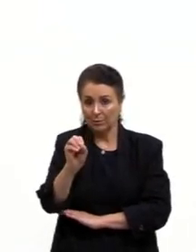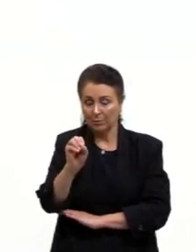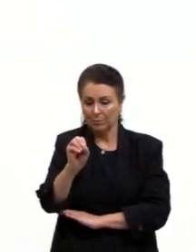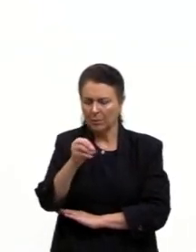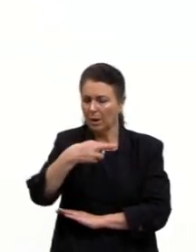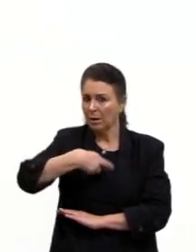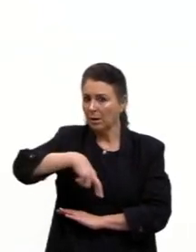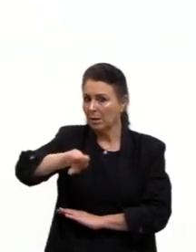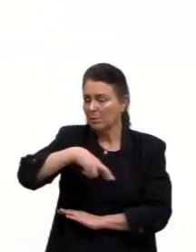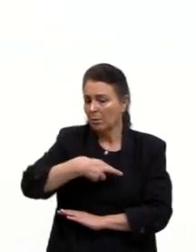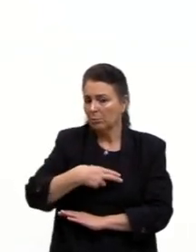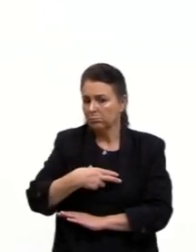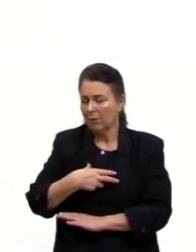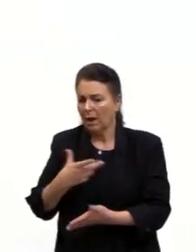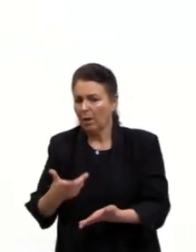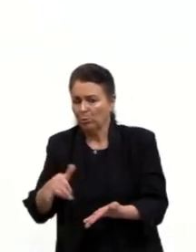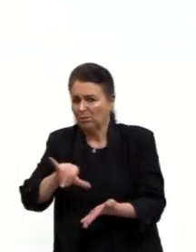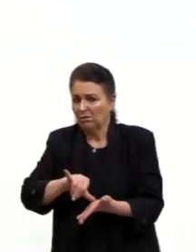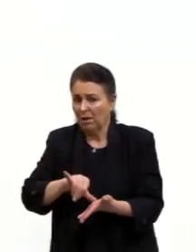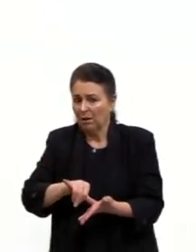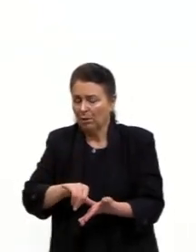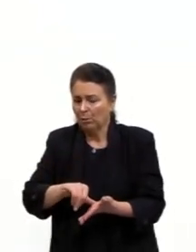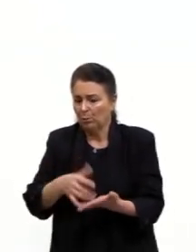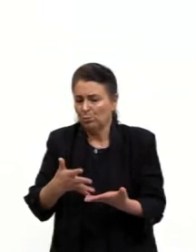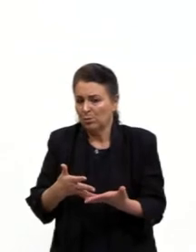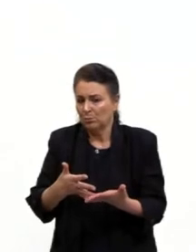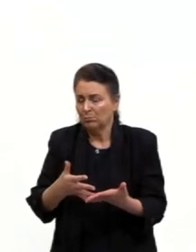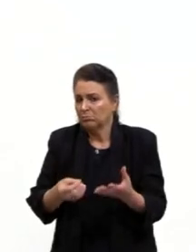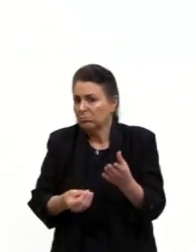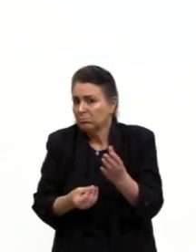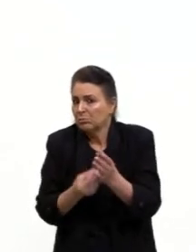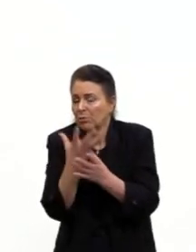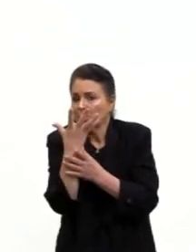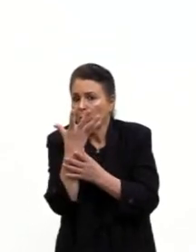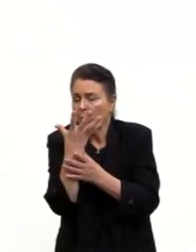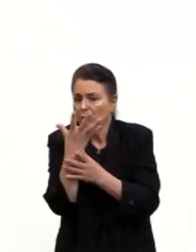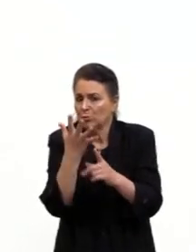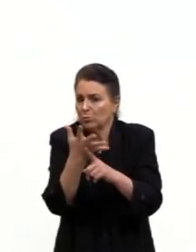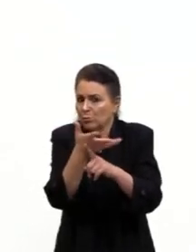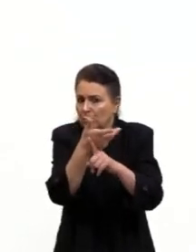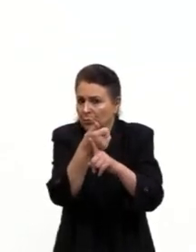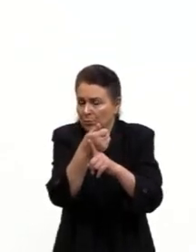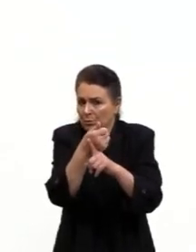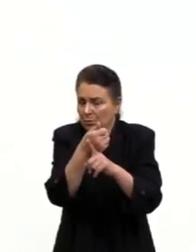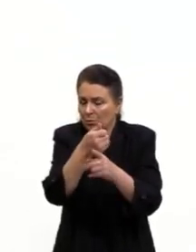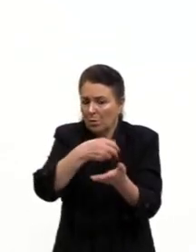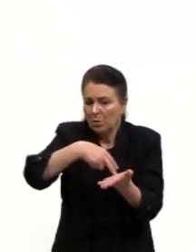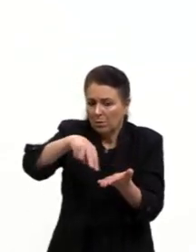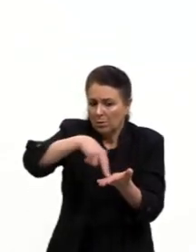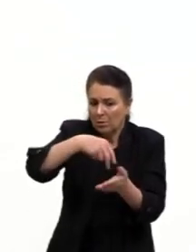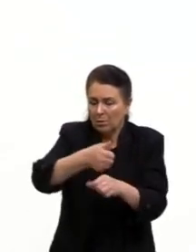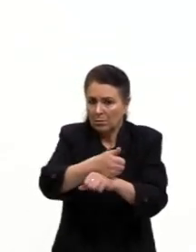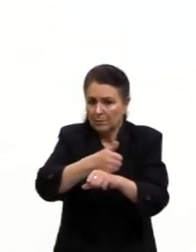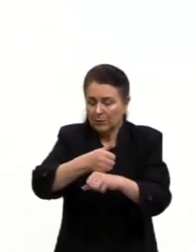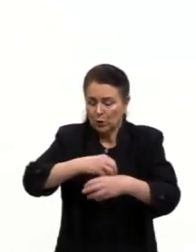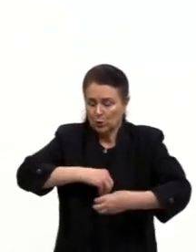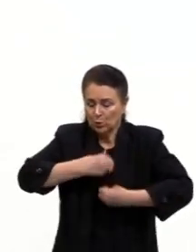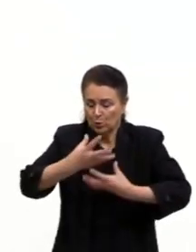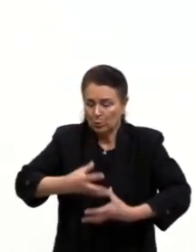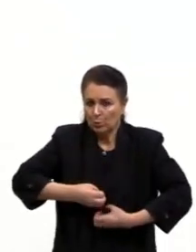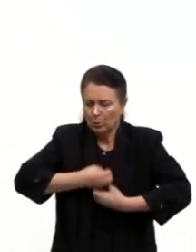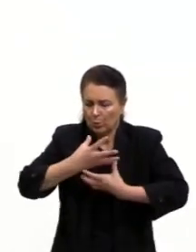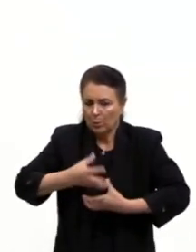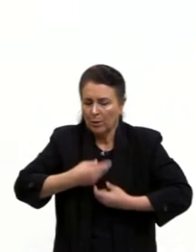ser um centro formador de artistas, de dançarinos, de poetas, de